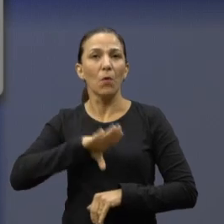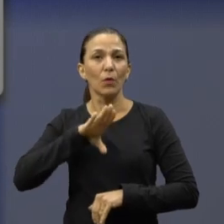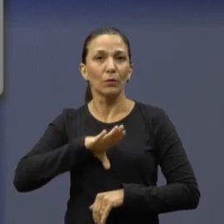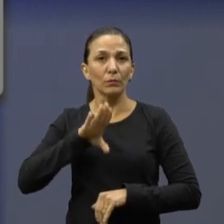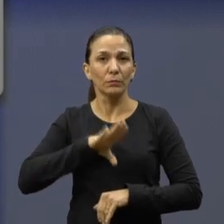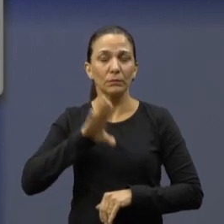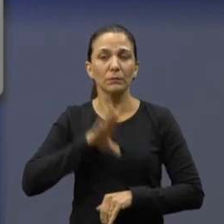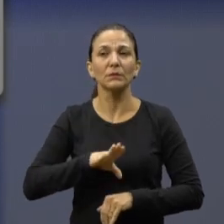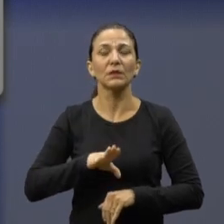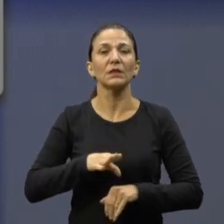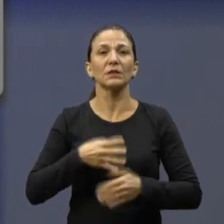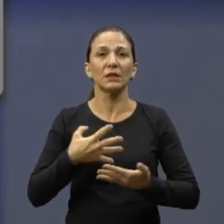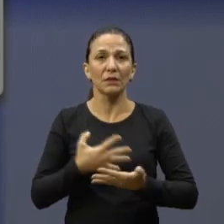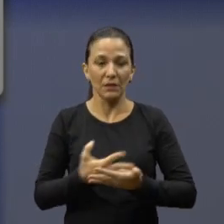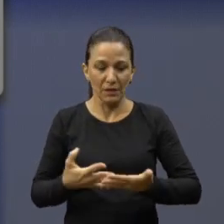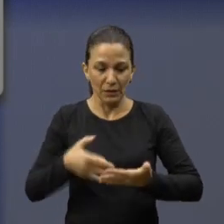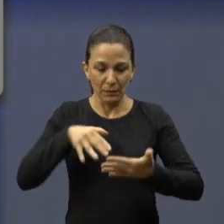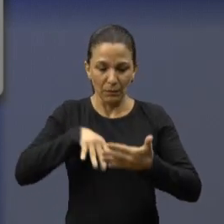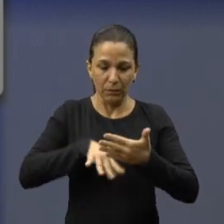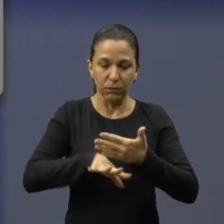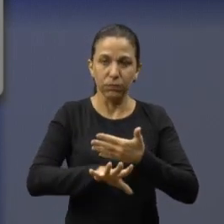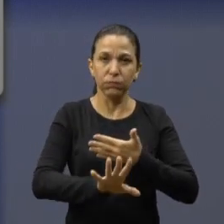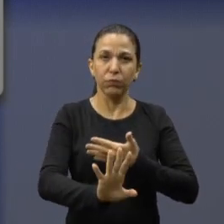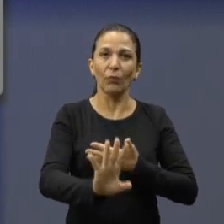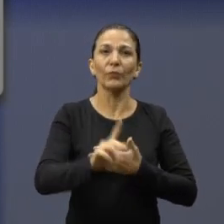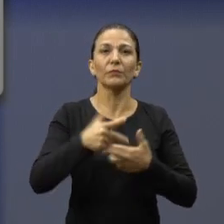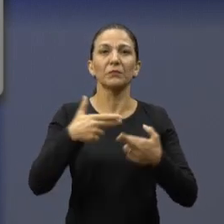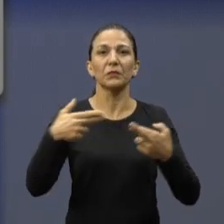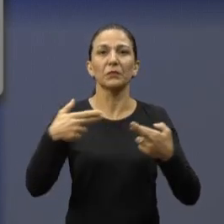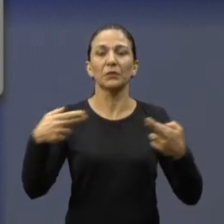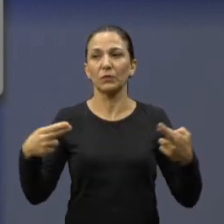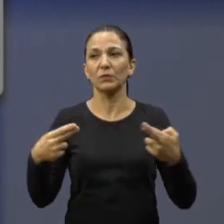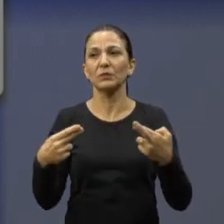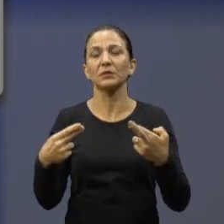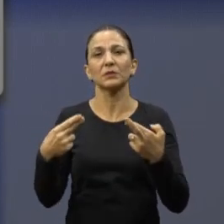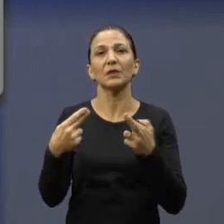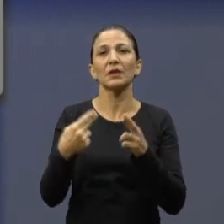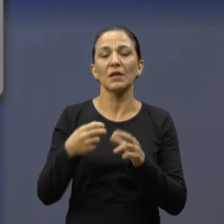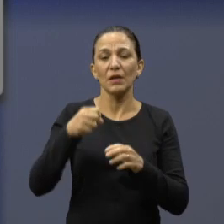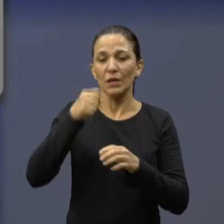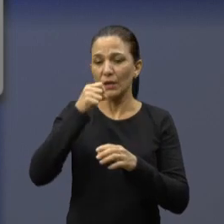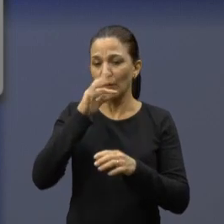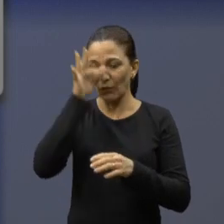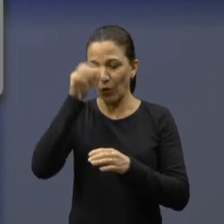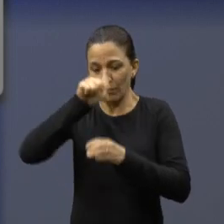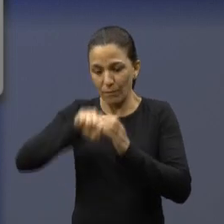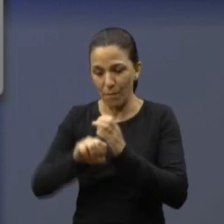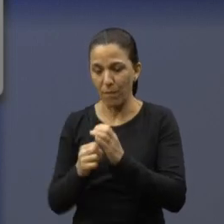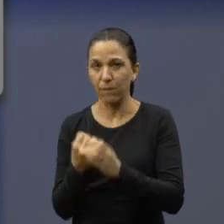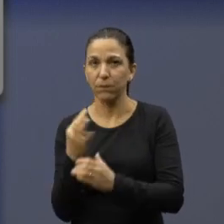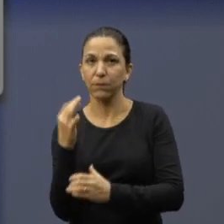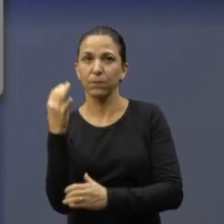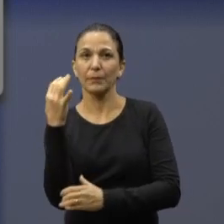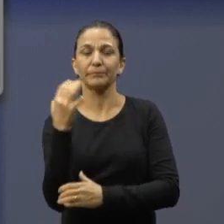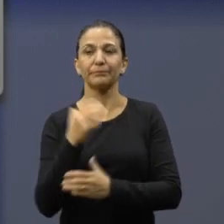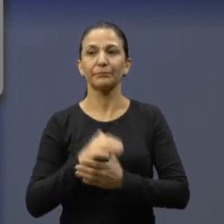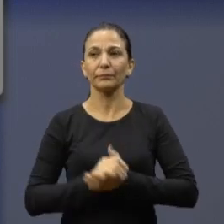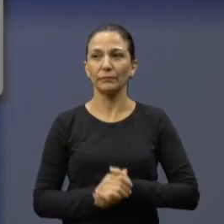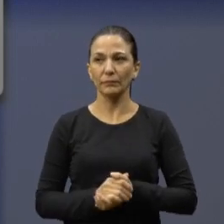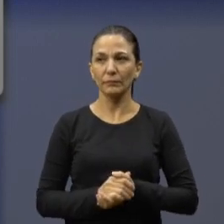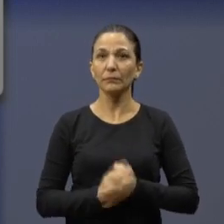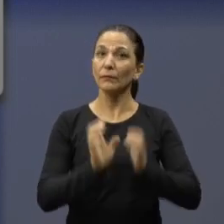grelhas, coletoras de águas pluviais e paisagismo. O engenheiro nos disse,